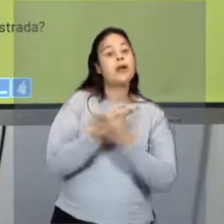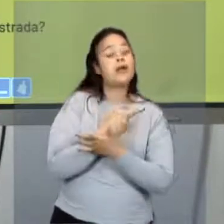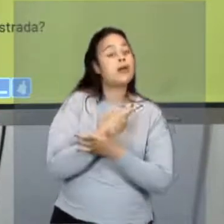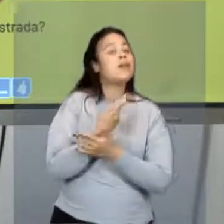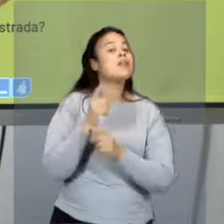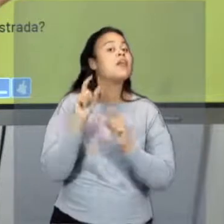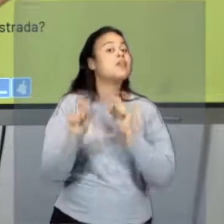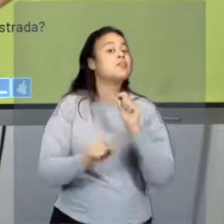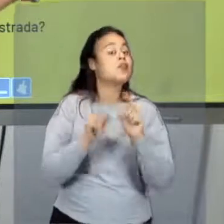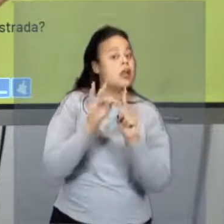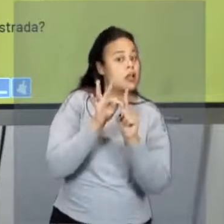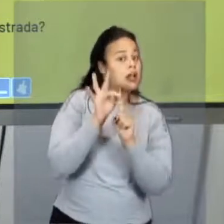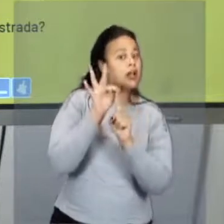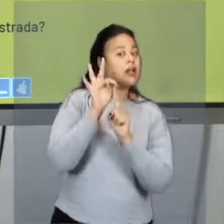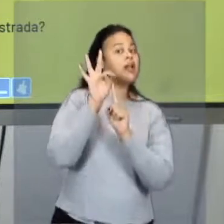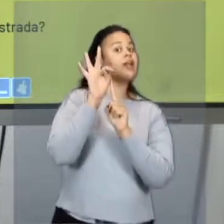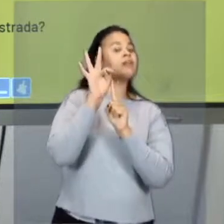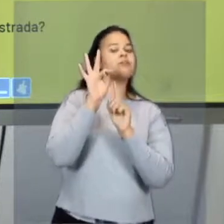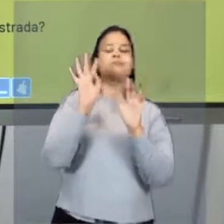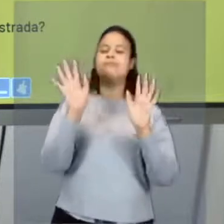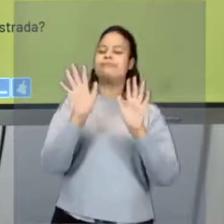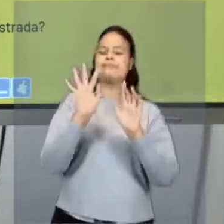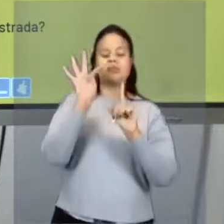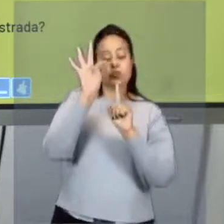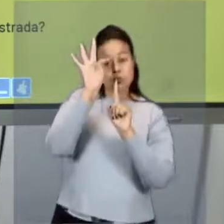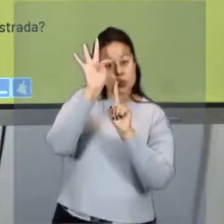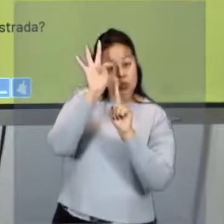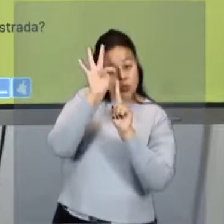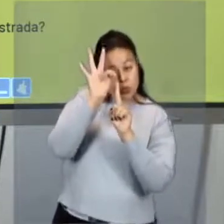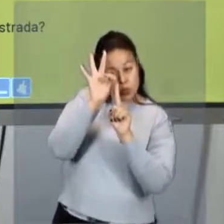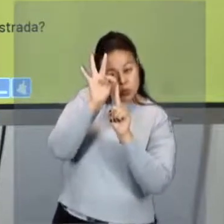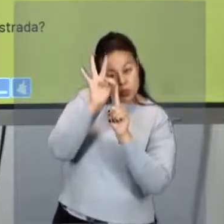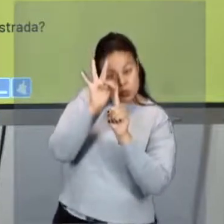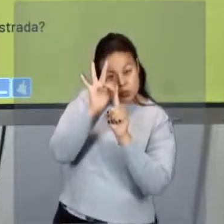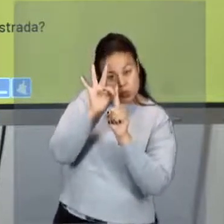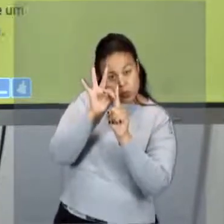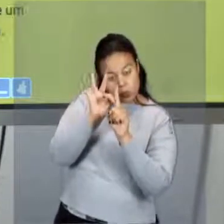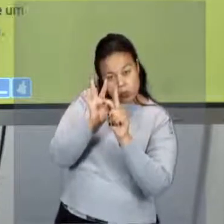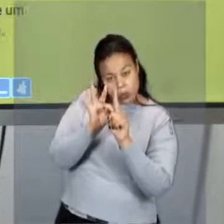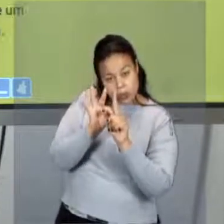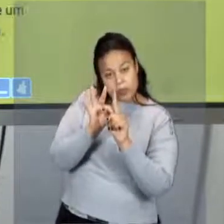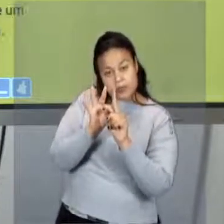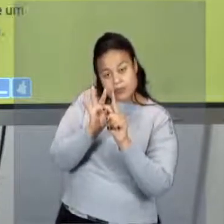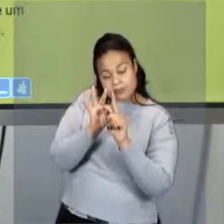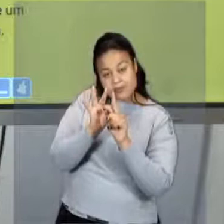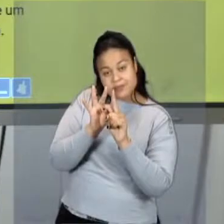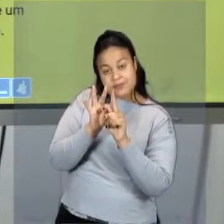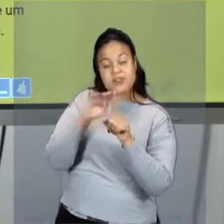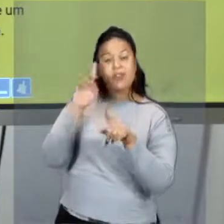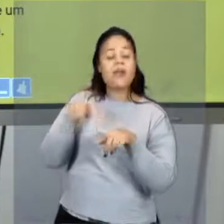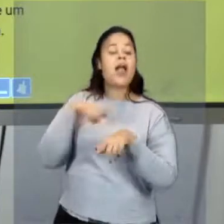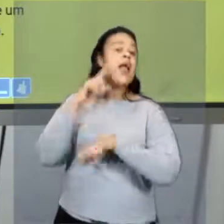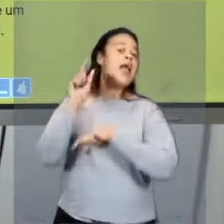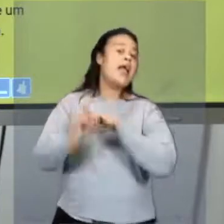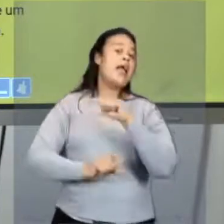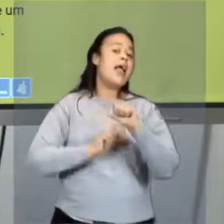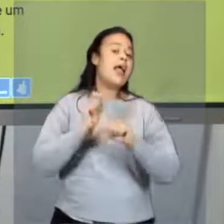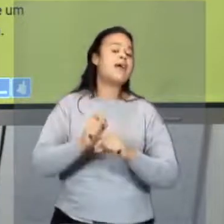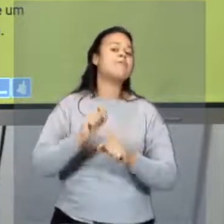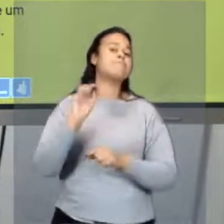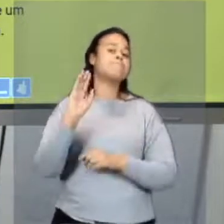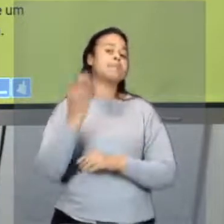aumento? Não, ela está decaindo, ela está decrescente. Então, essa proposição aqui também é uma proposição